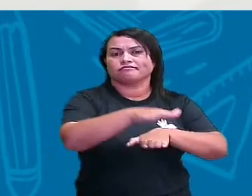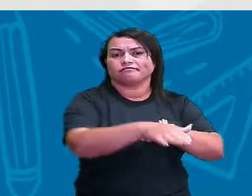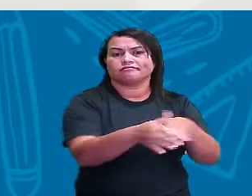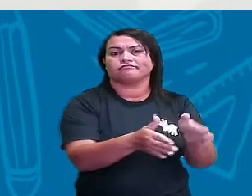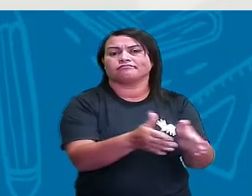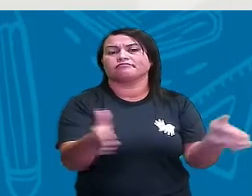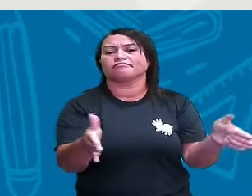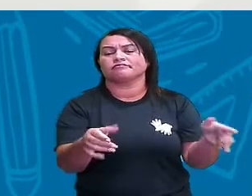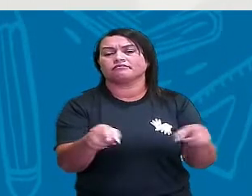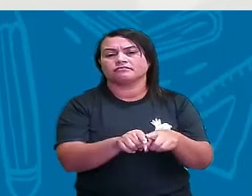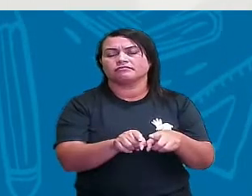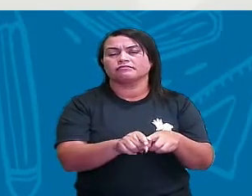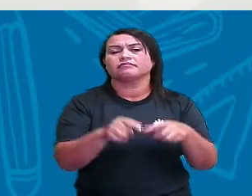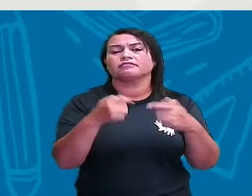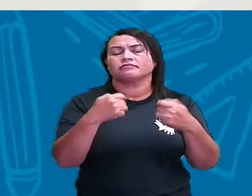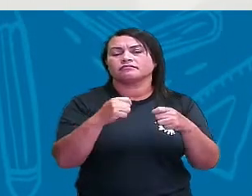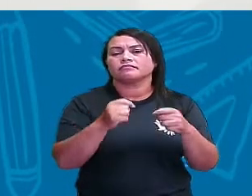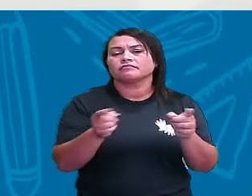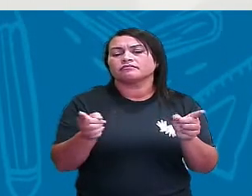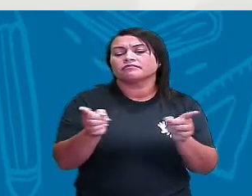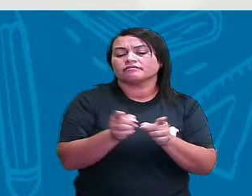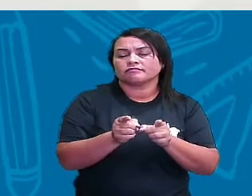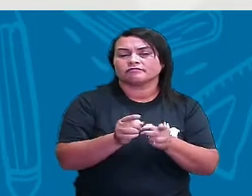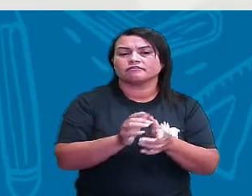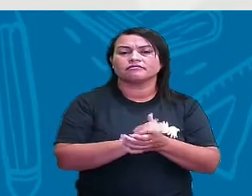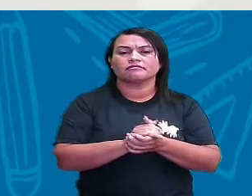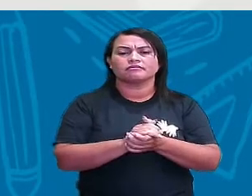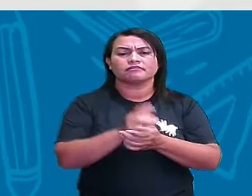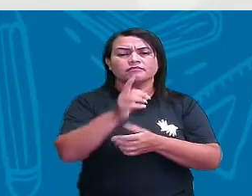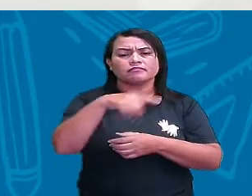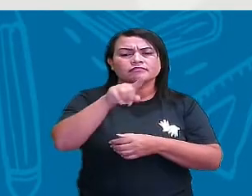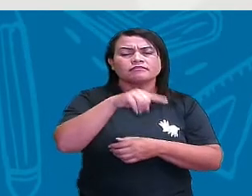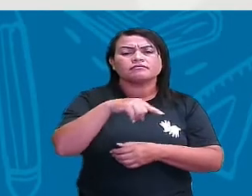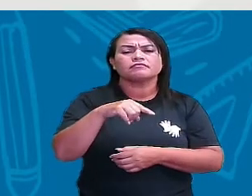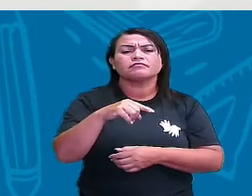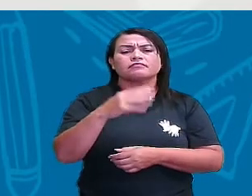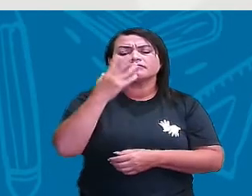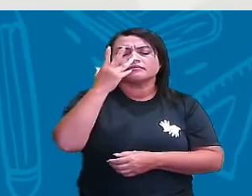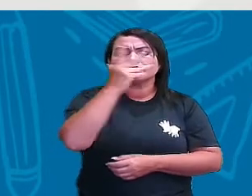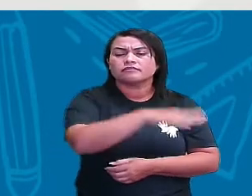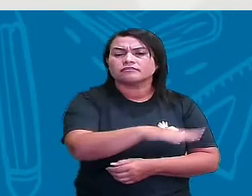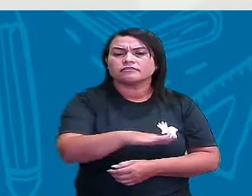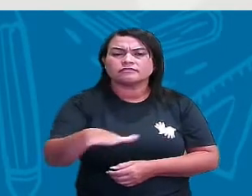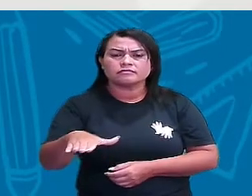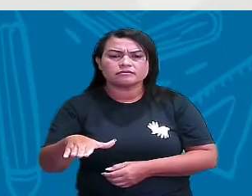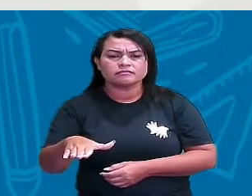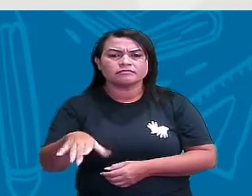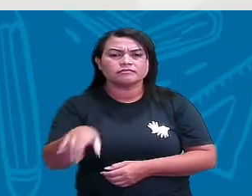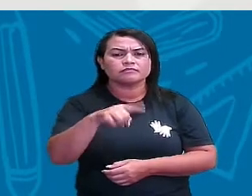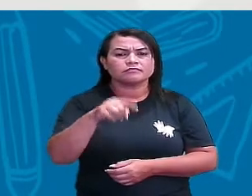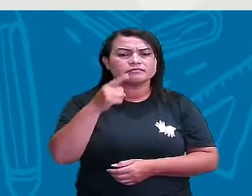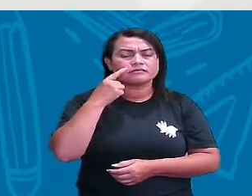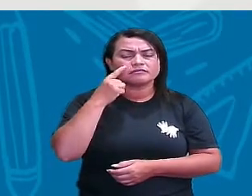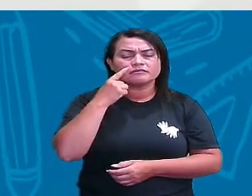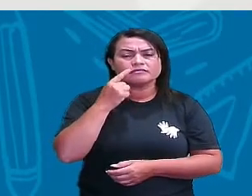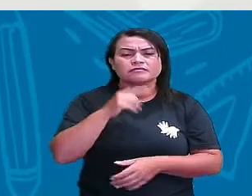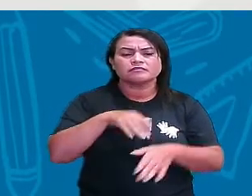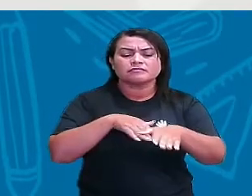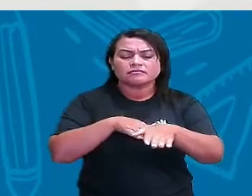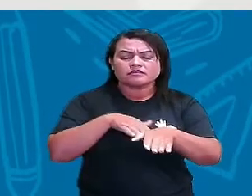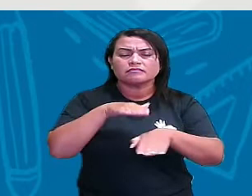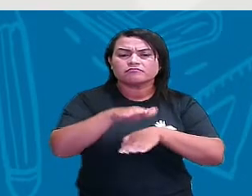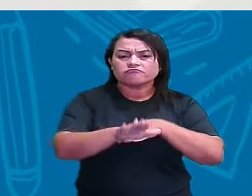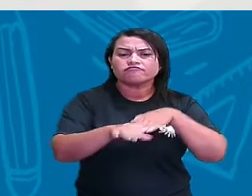então eu vou precisar de menos. Vocês pequenininhos, com os pezinhos pequenininhos, vocês vão contar mais